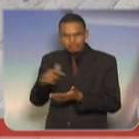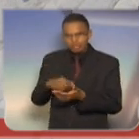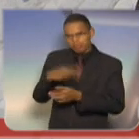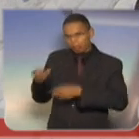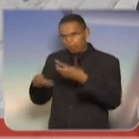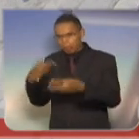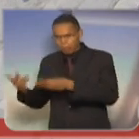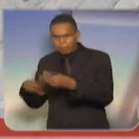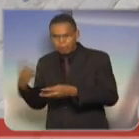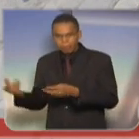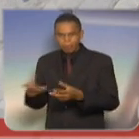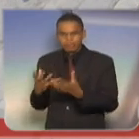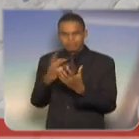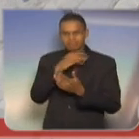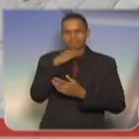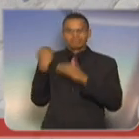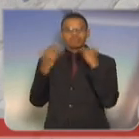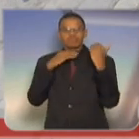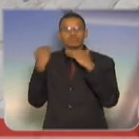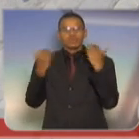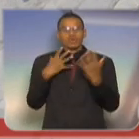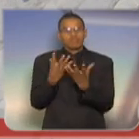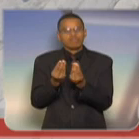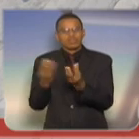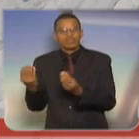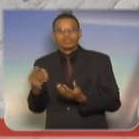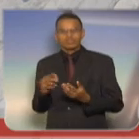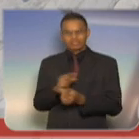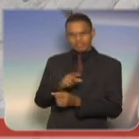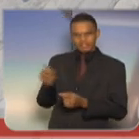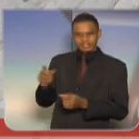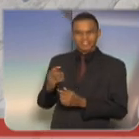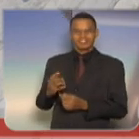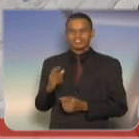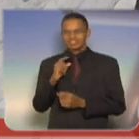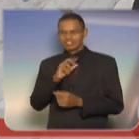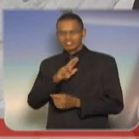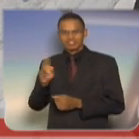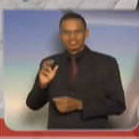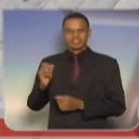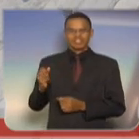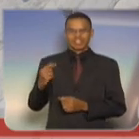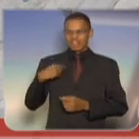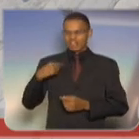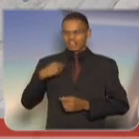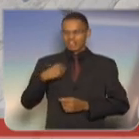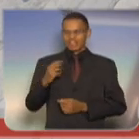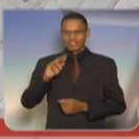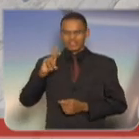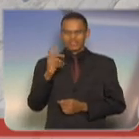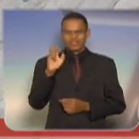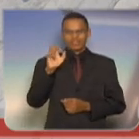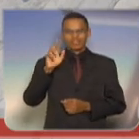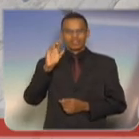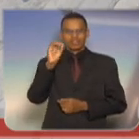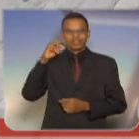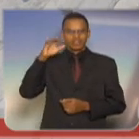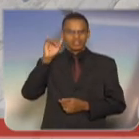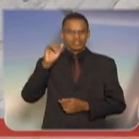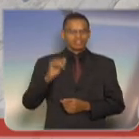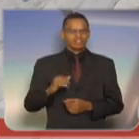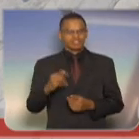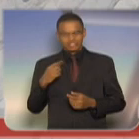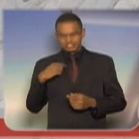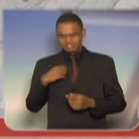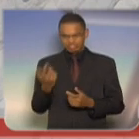totalmente indefesos. Esses são os heróis cultuados pelo comunismo. Esses são os heróis cultuados pelos partidos